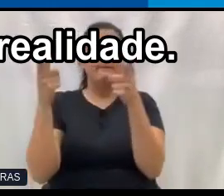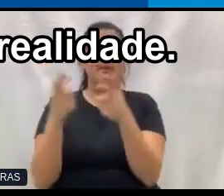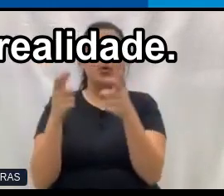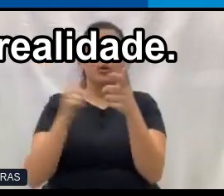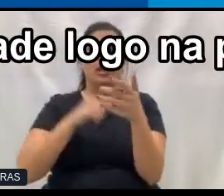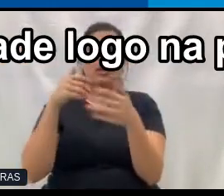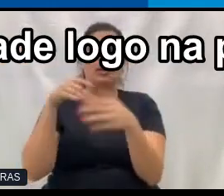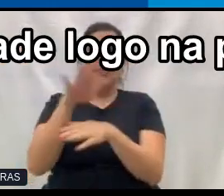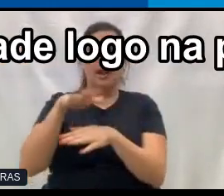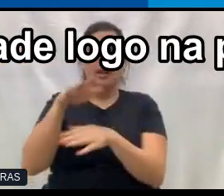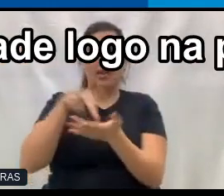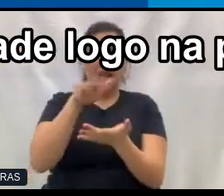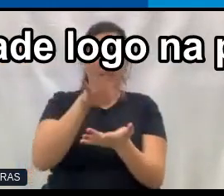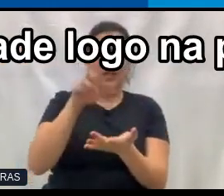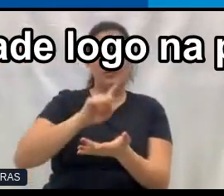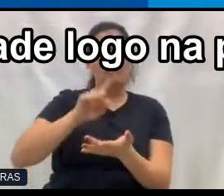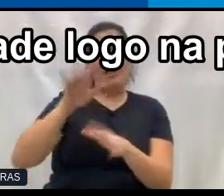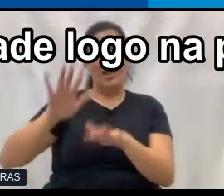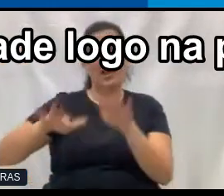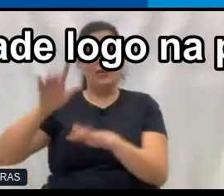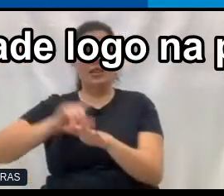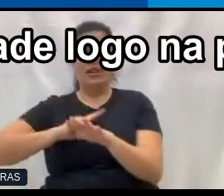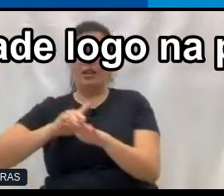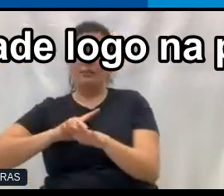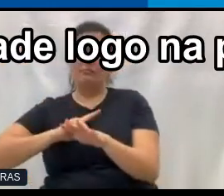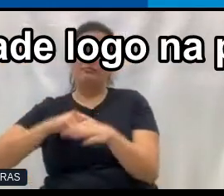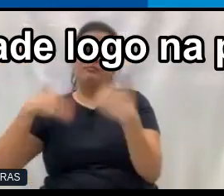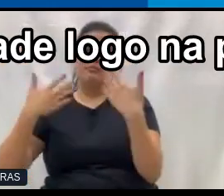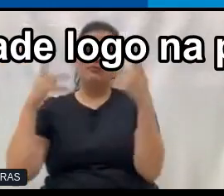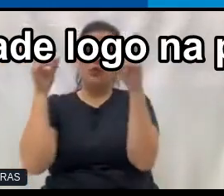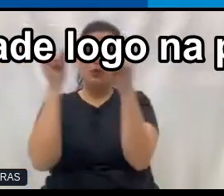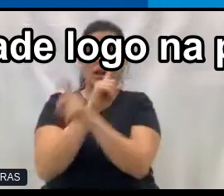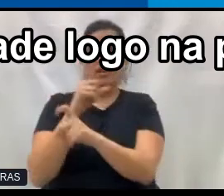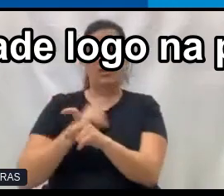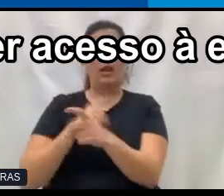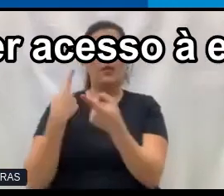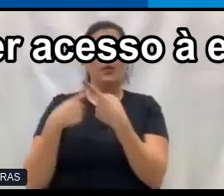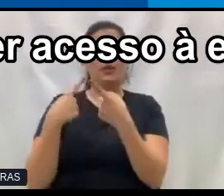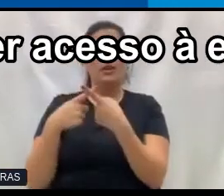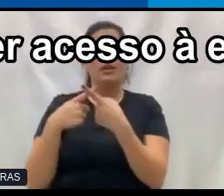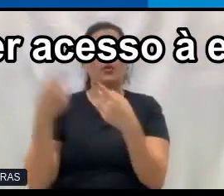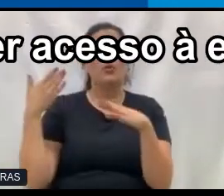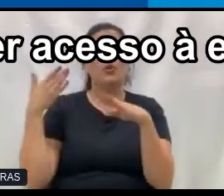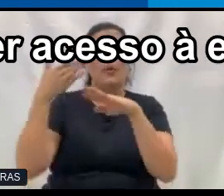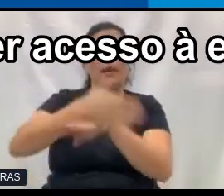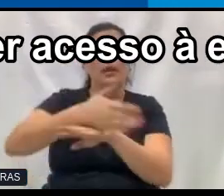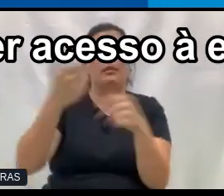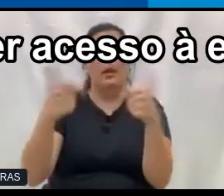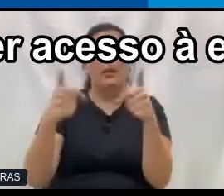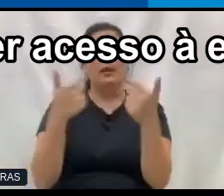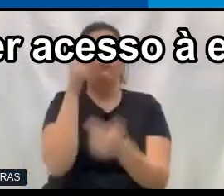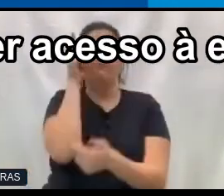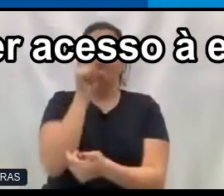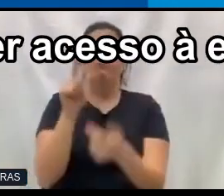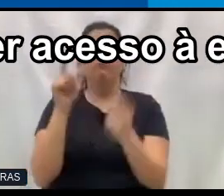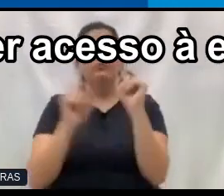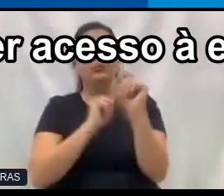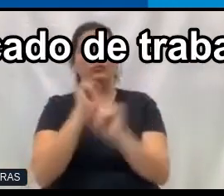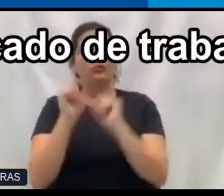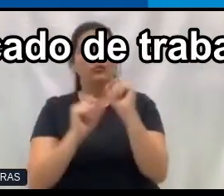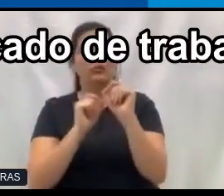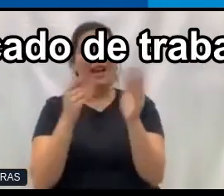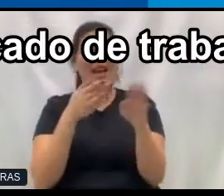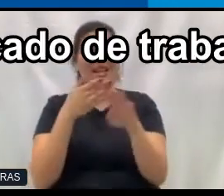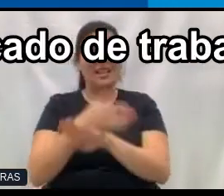uma realidade. E essas pessoas têm essa dificuldade logo na porta de entrada. Elas não conseguem nem ter acesso à